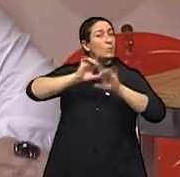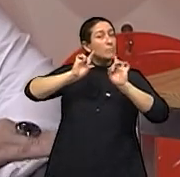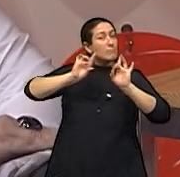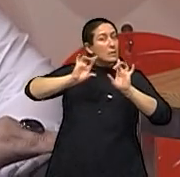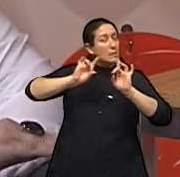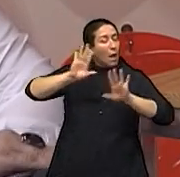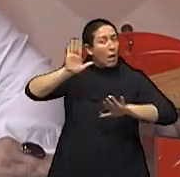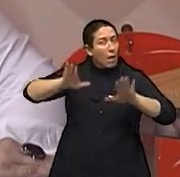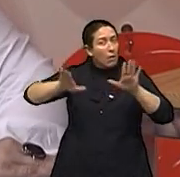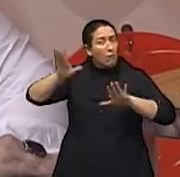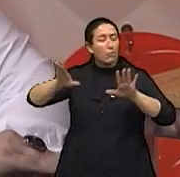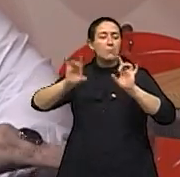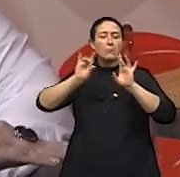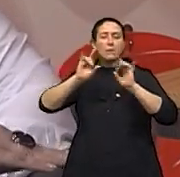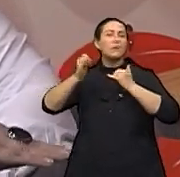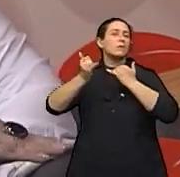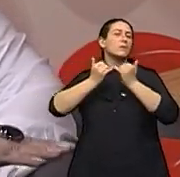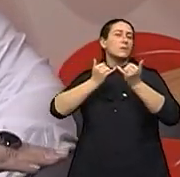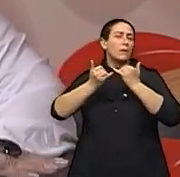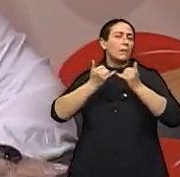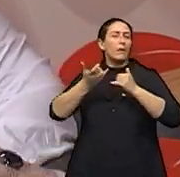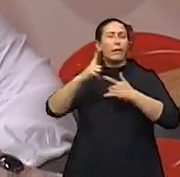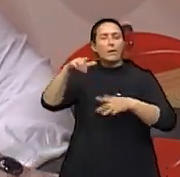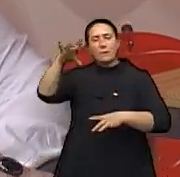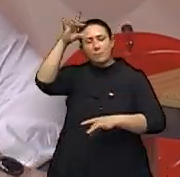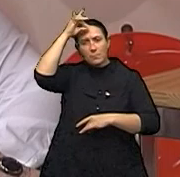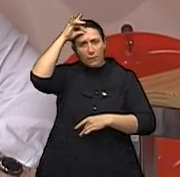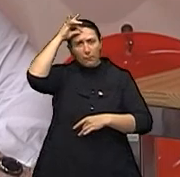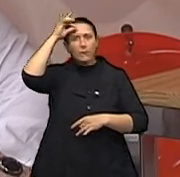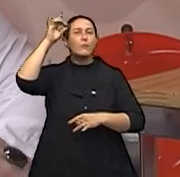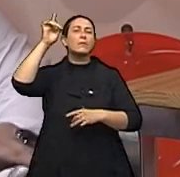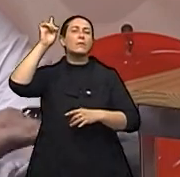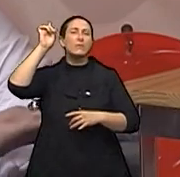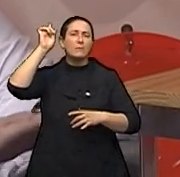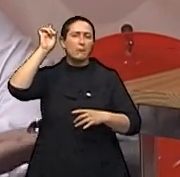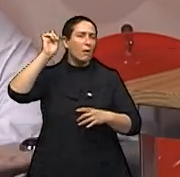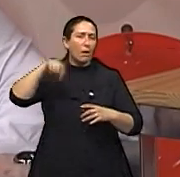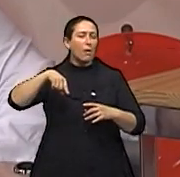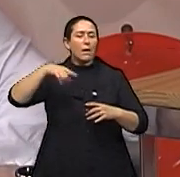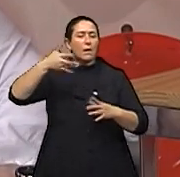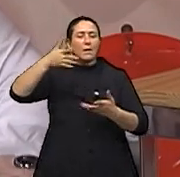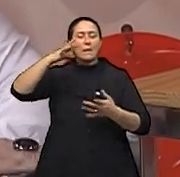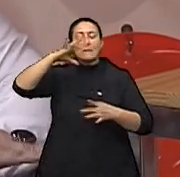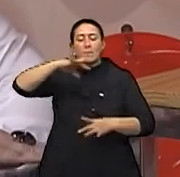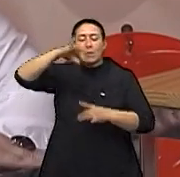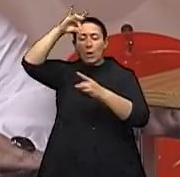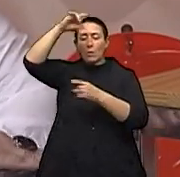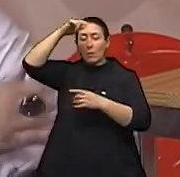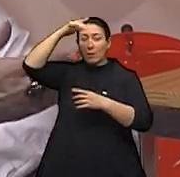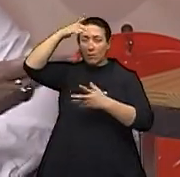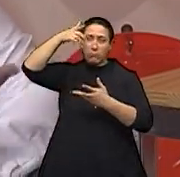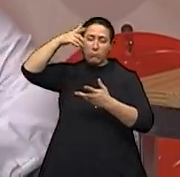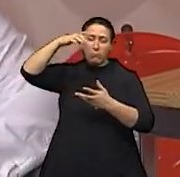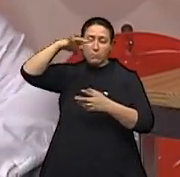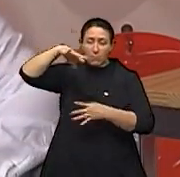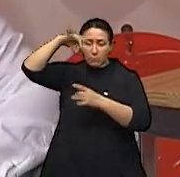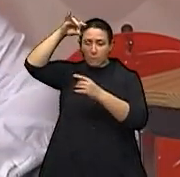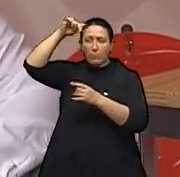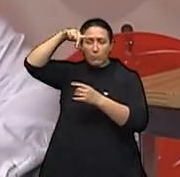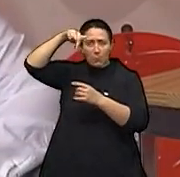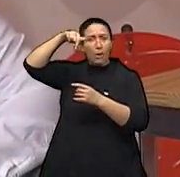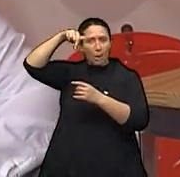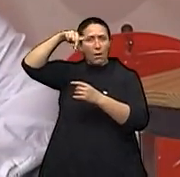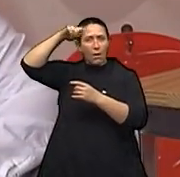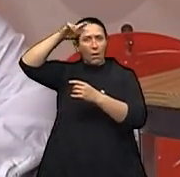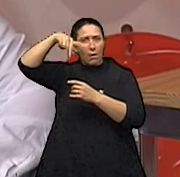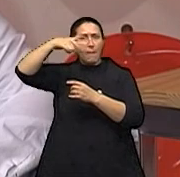espíritos de esferas superiores, não são quaisquer uns, né? Que são os mentores